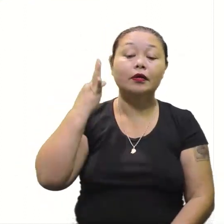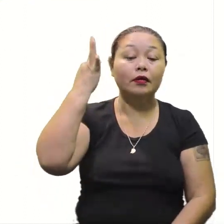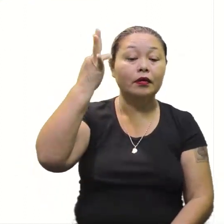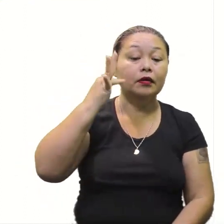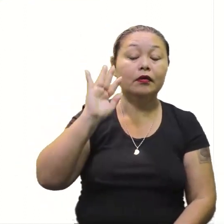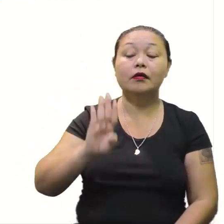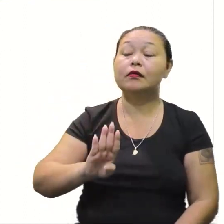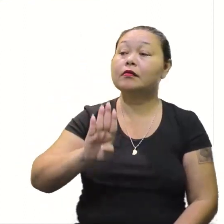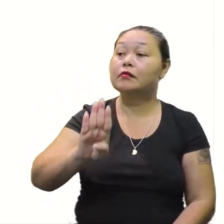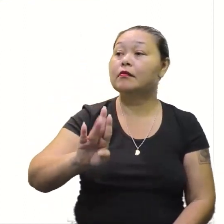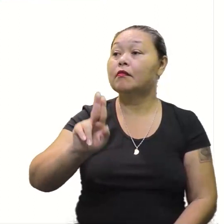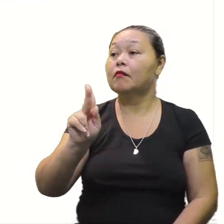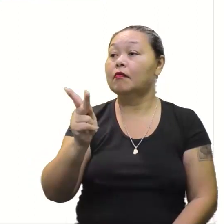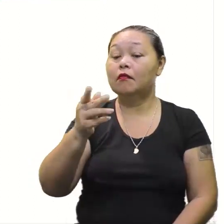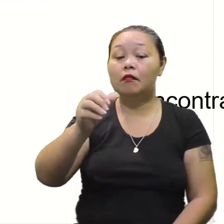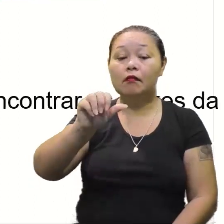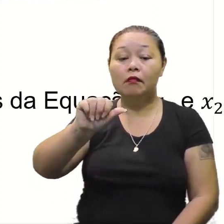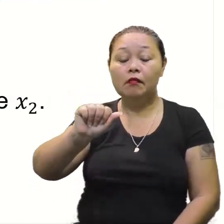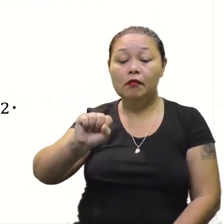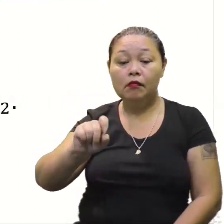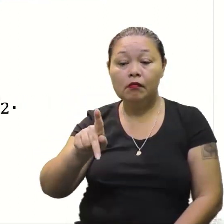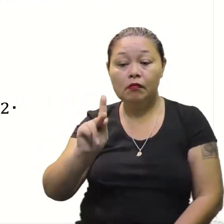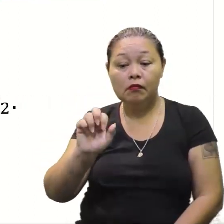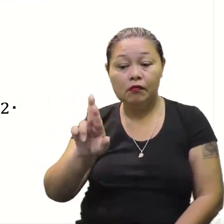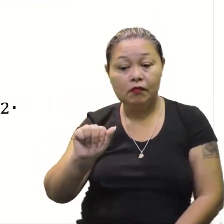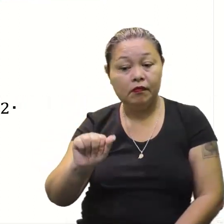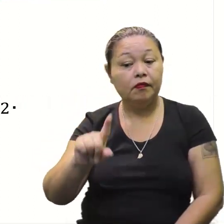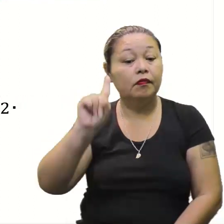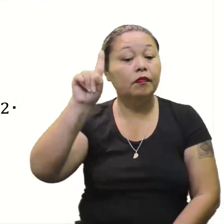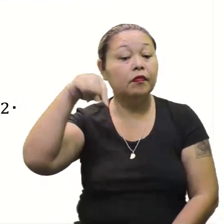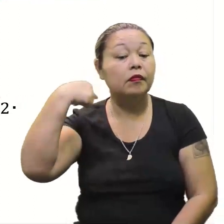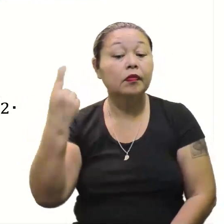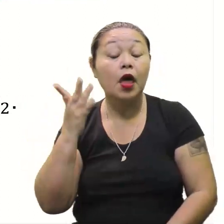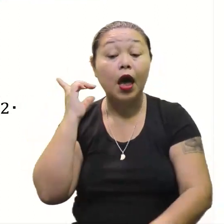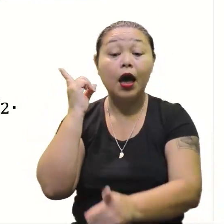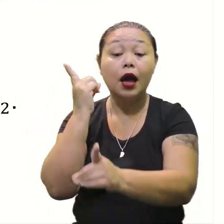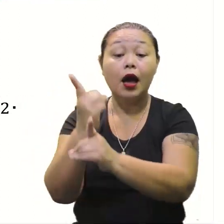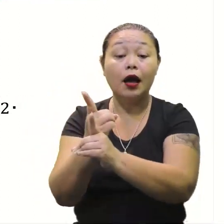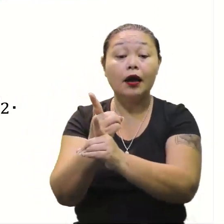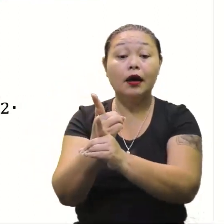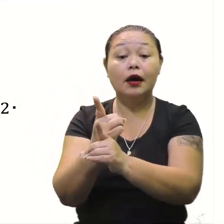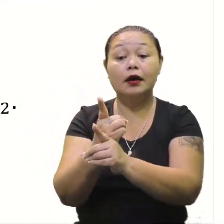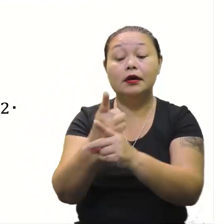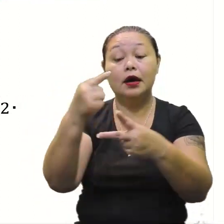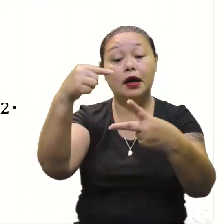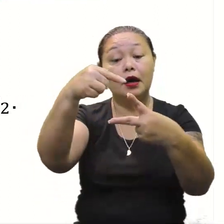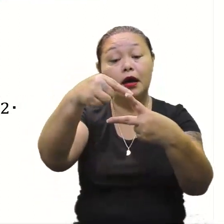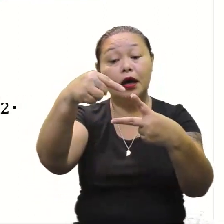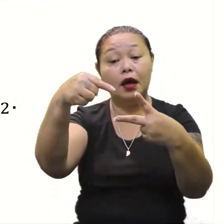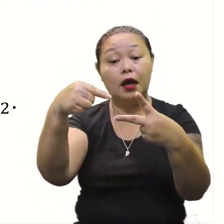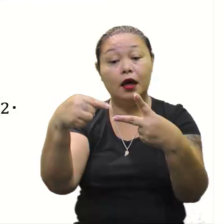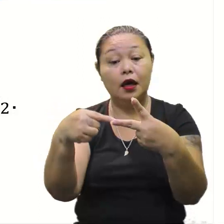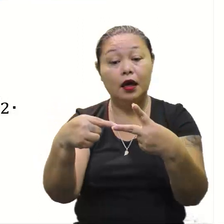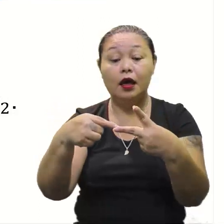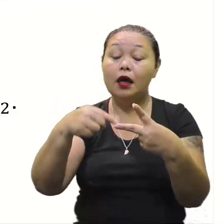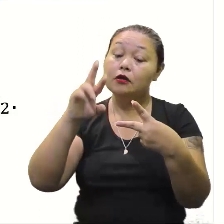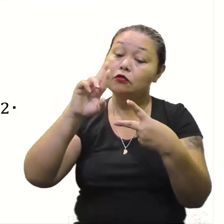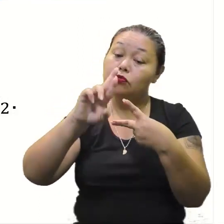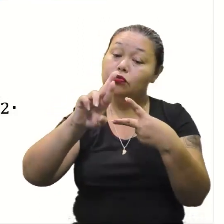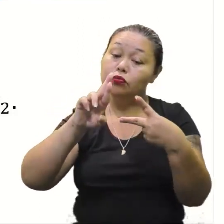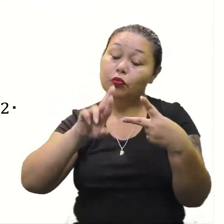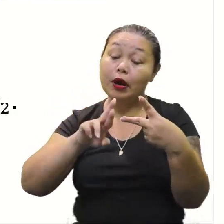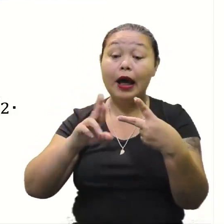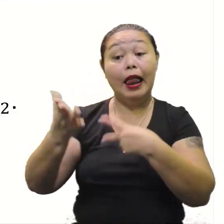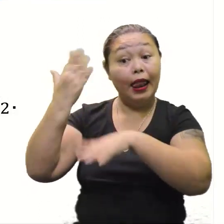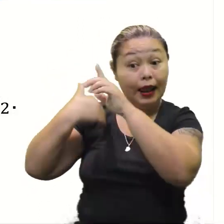aplica a fórmula de Bhaskara. E no quarto momento, a gente encontra agora as raízes, que lá do primeiro grau